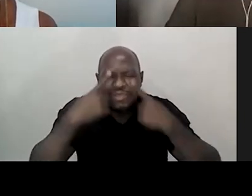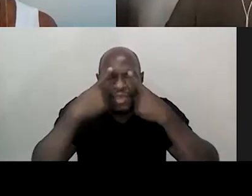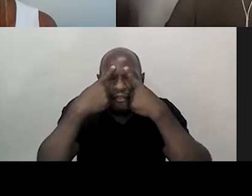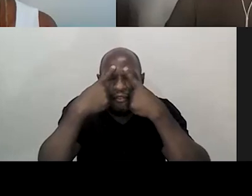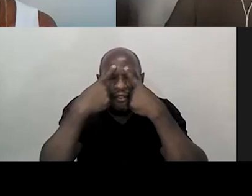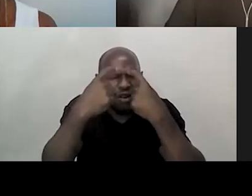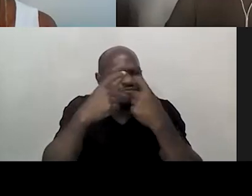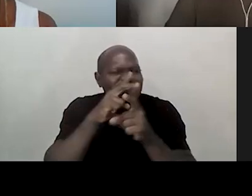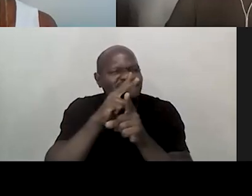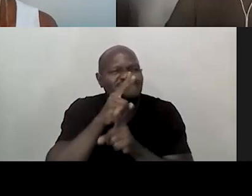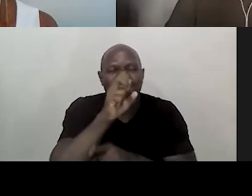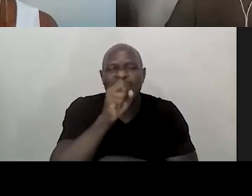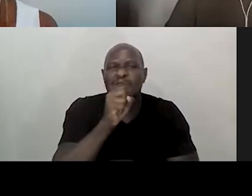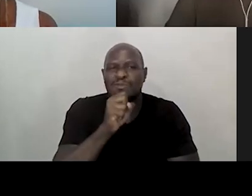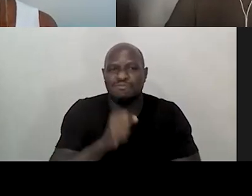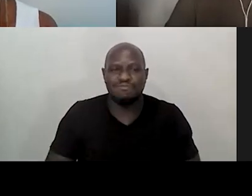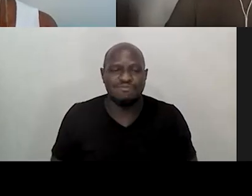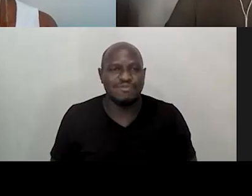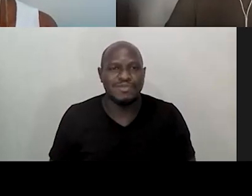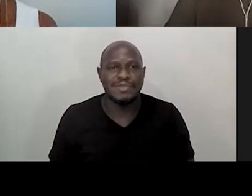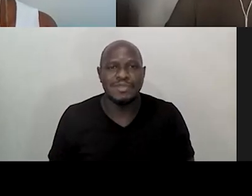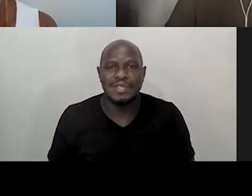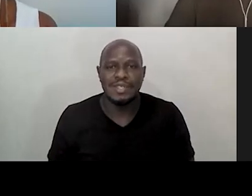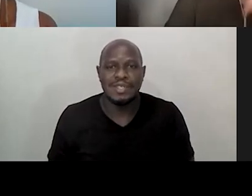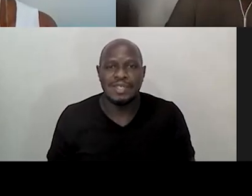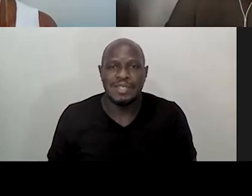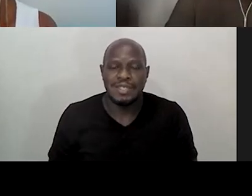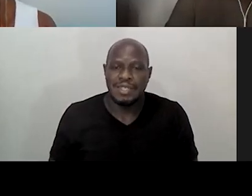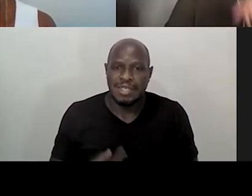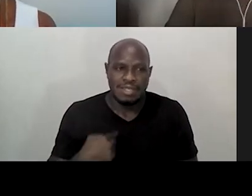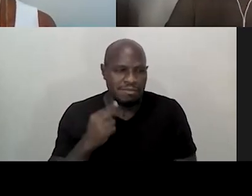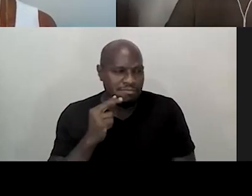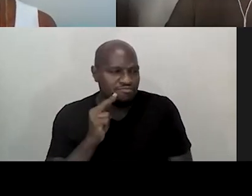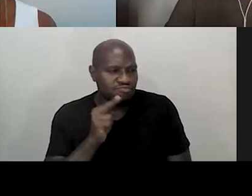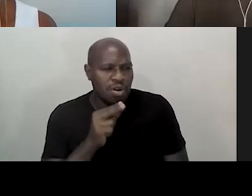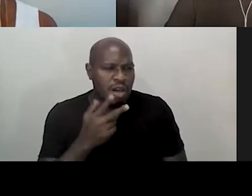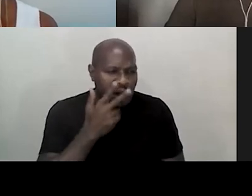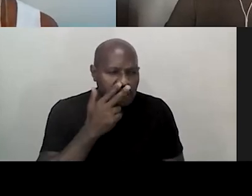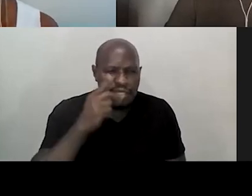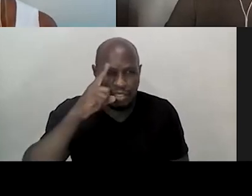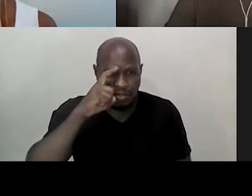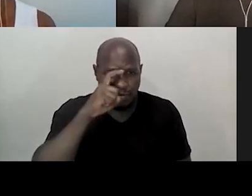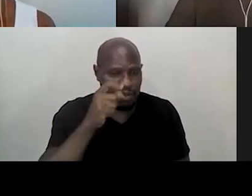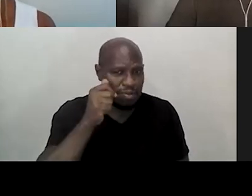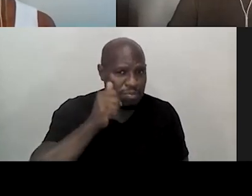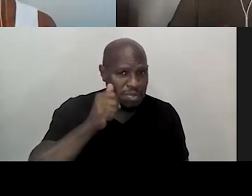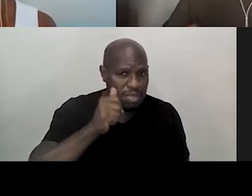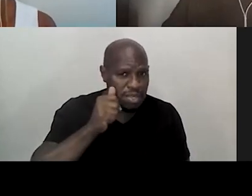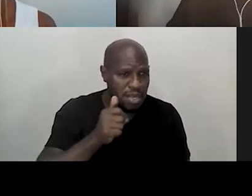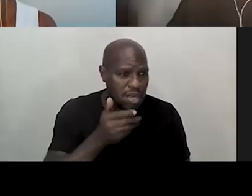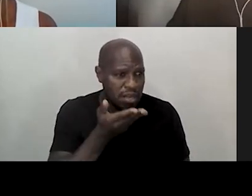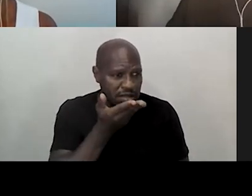pesada, é assim, se a gente olha ali, acho que é difícil, para as mulheres, aquele